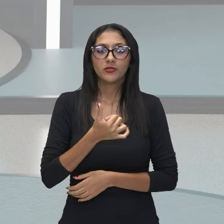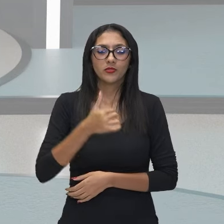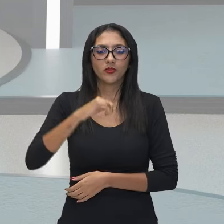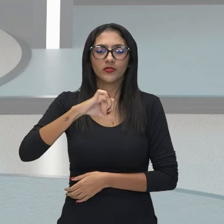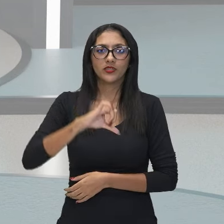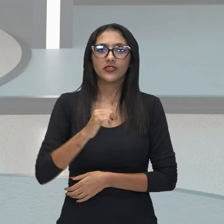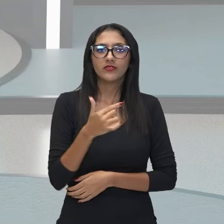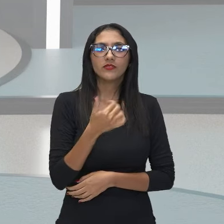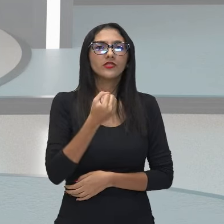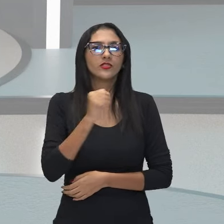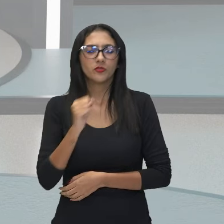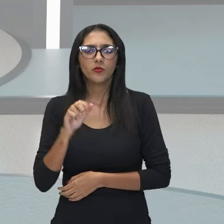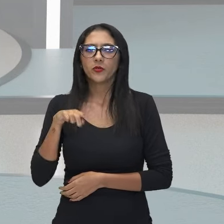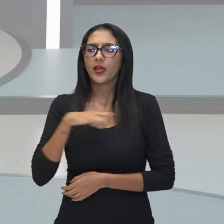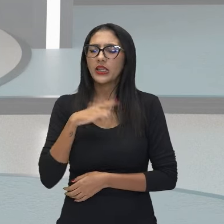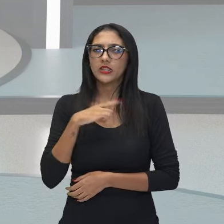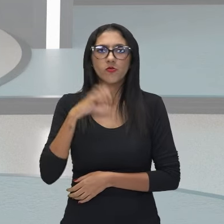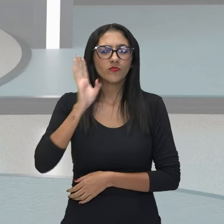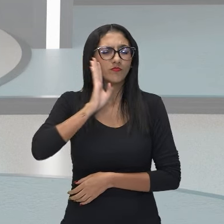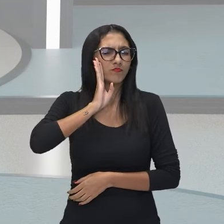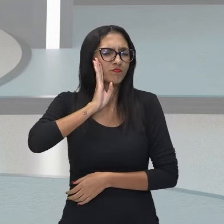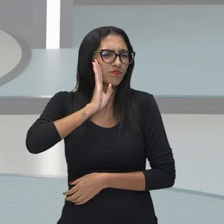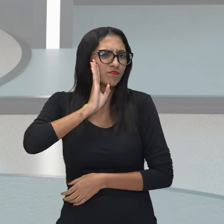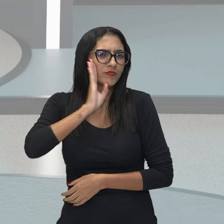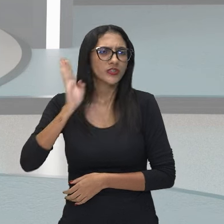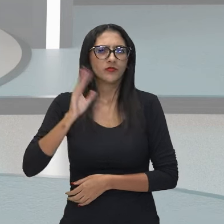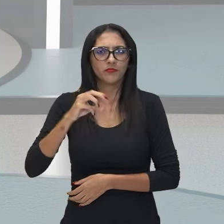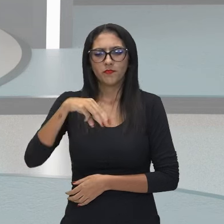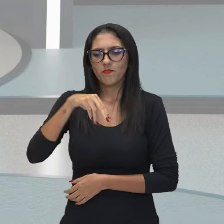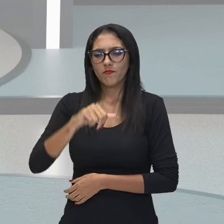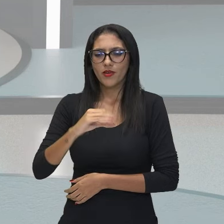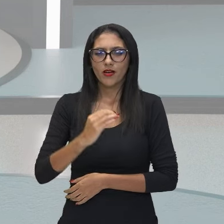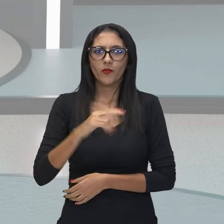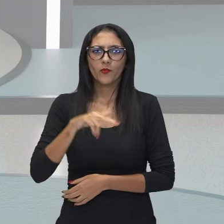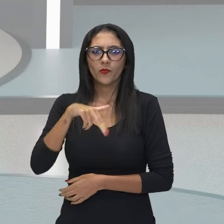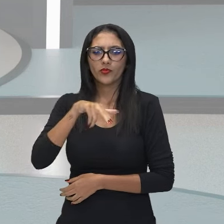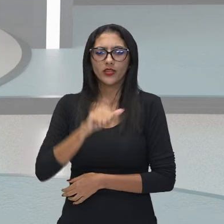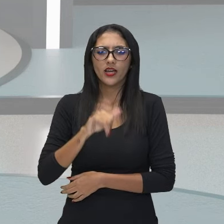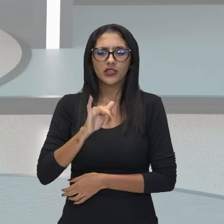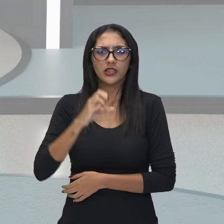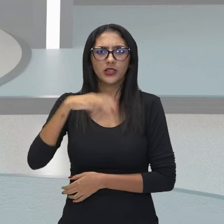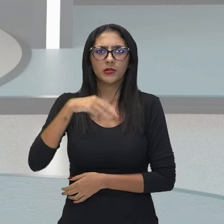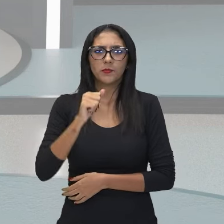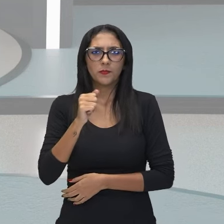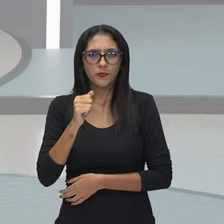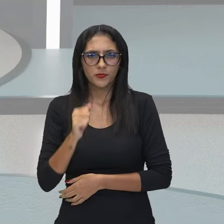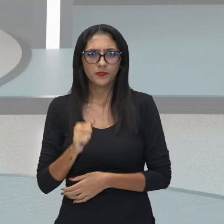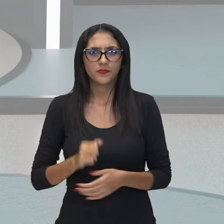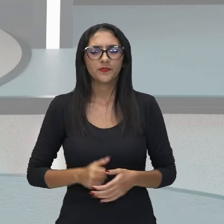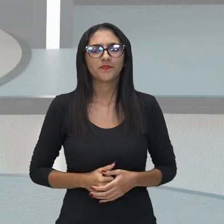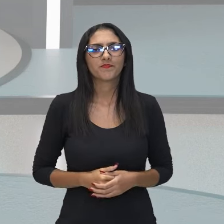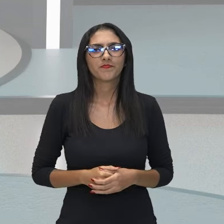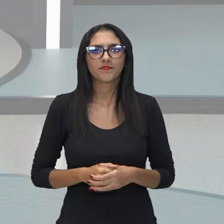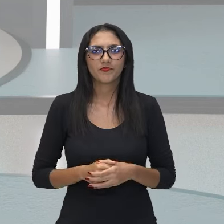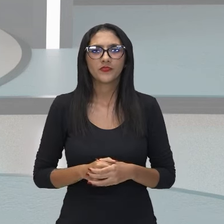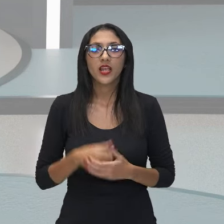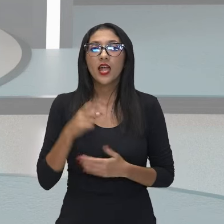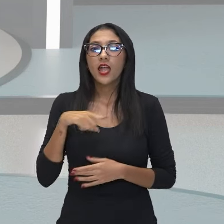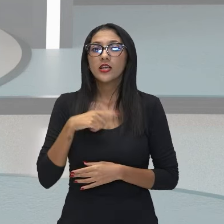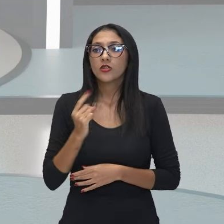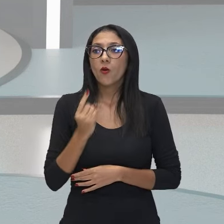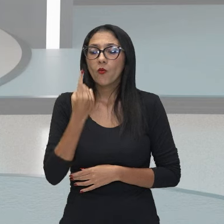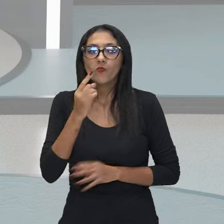considerado a sua obra-prima, Marco Naima, o herói sem nenhum caráter. Esse é o último que vamos